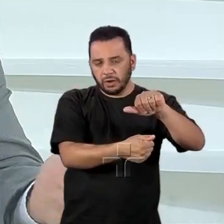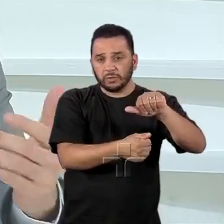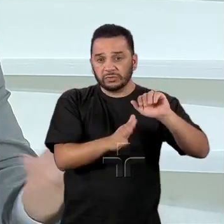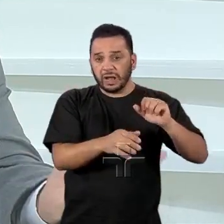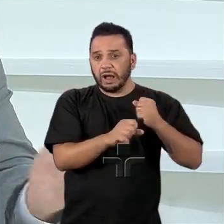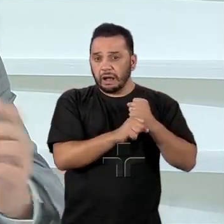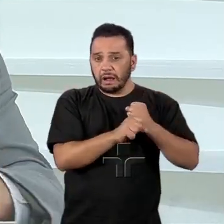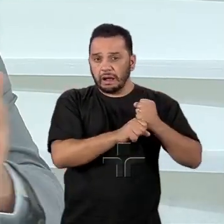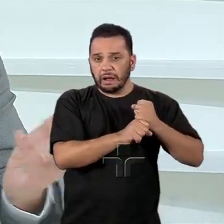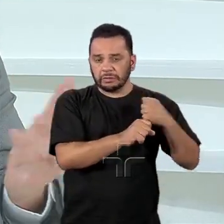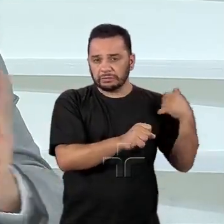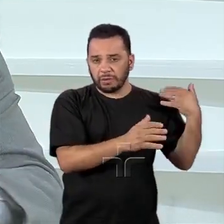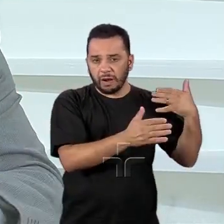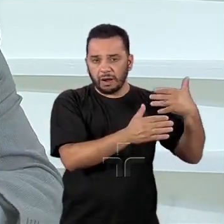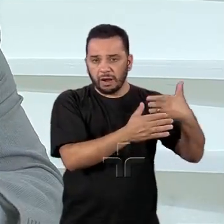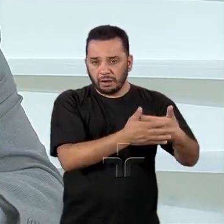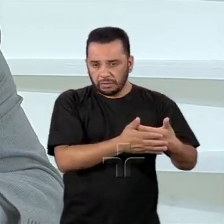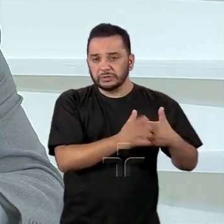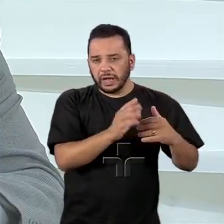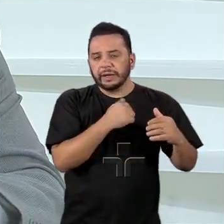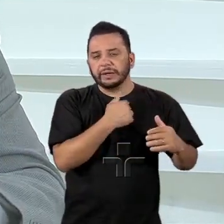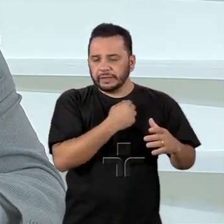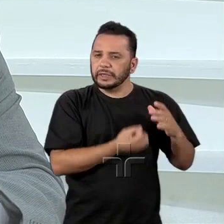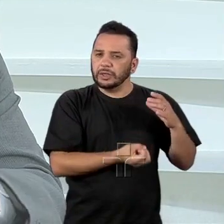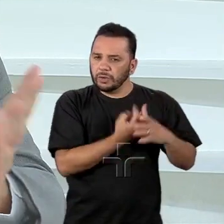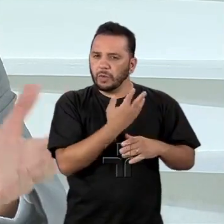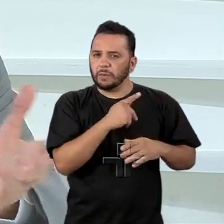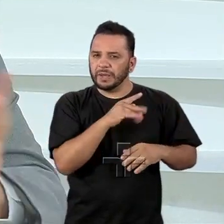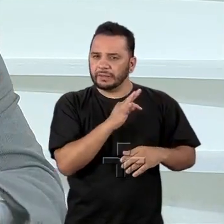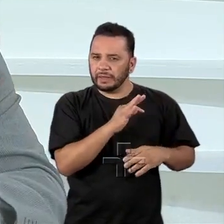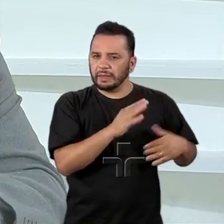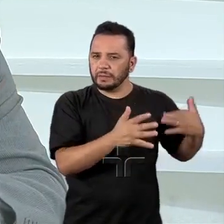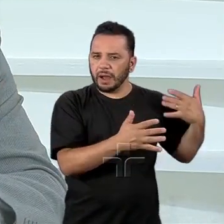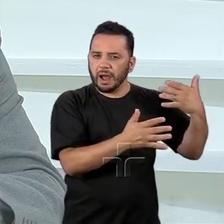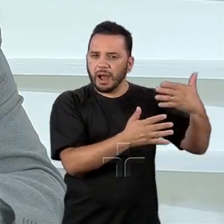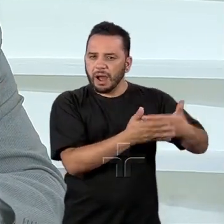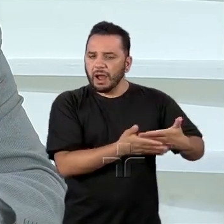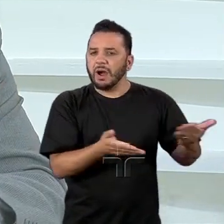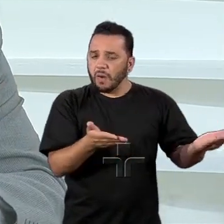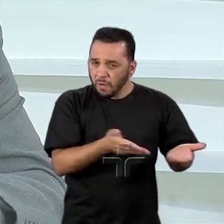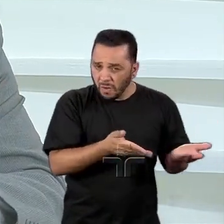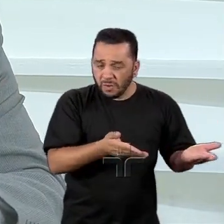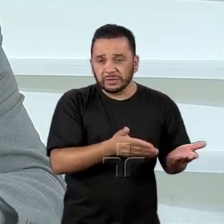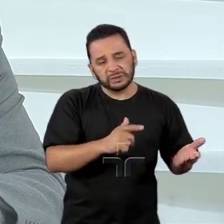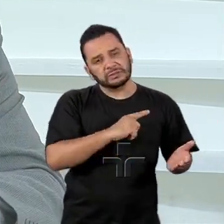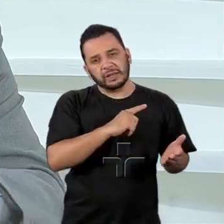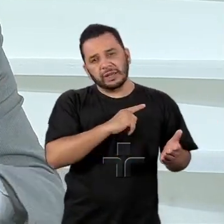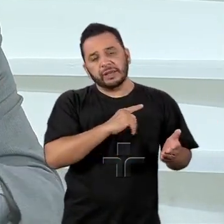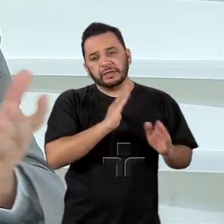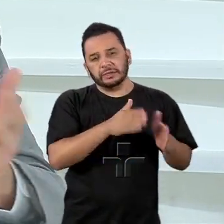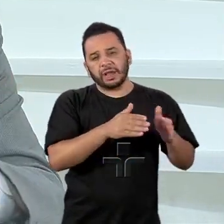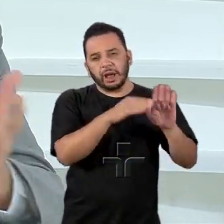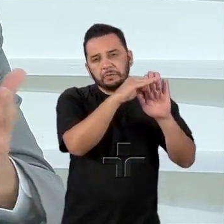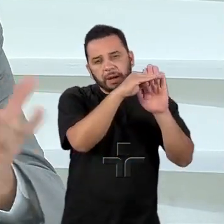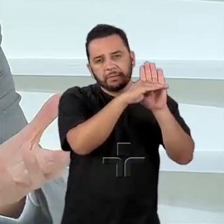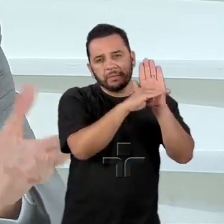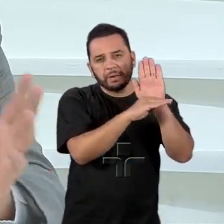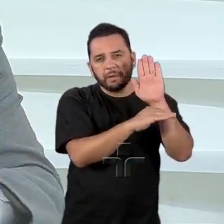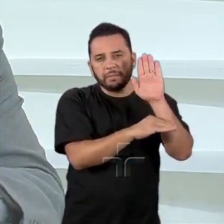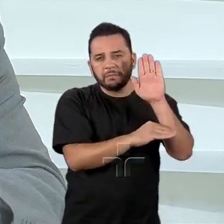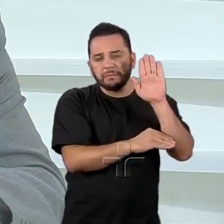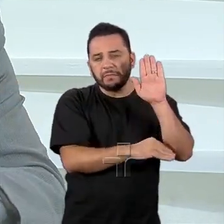há décadas, desde a fundação do partido, e faz de uma maneira gabaritada e, apesar de